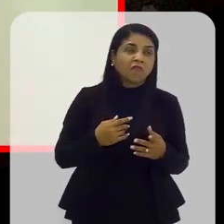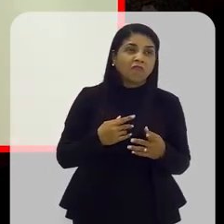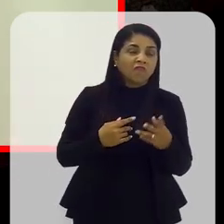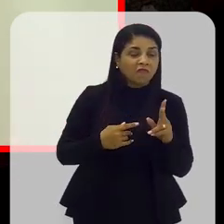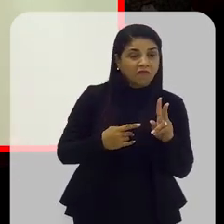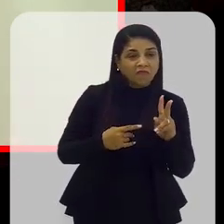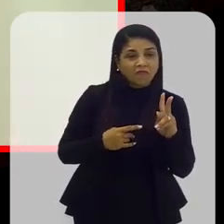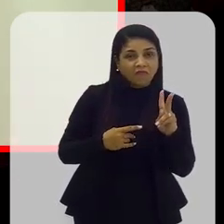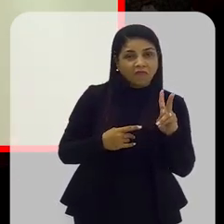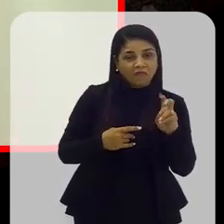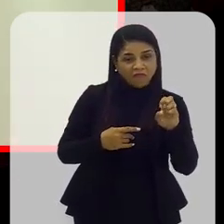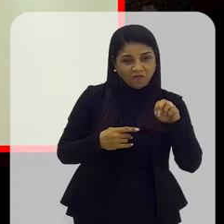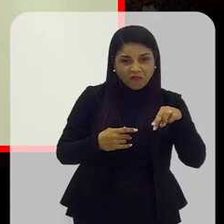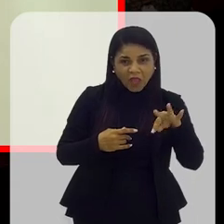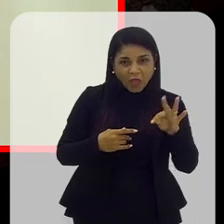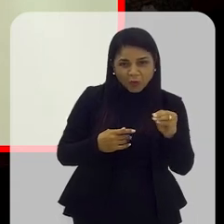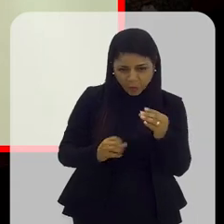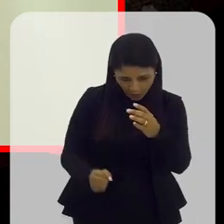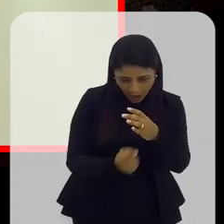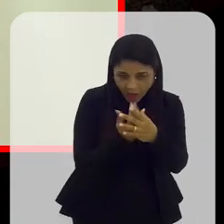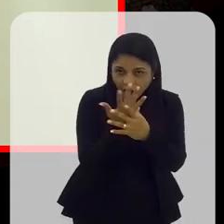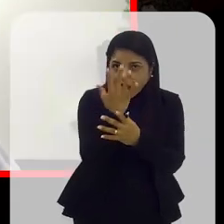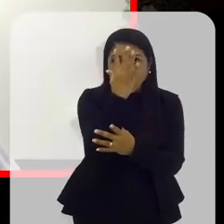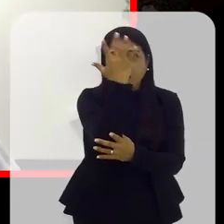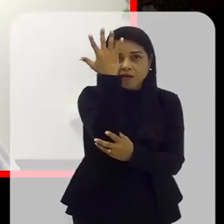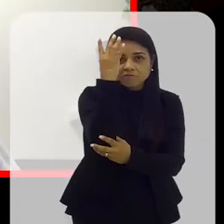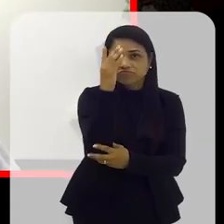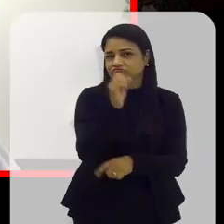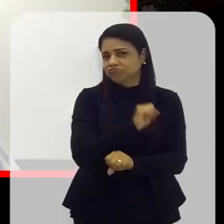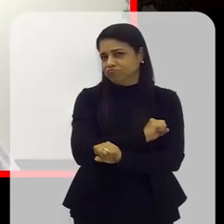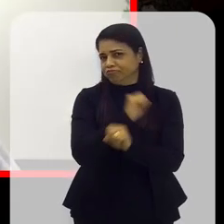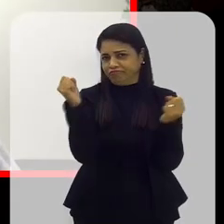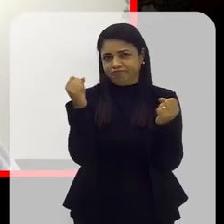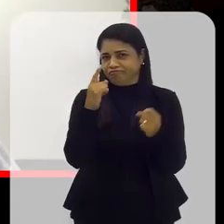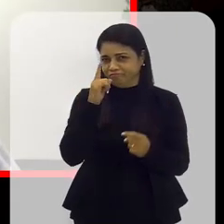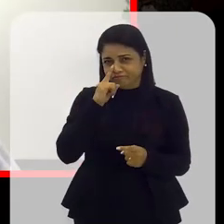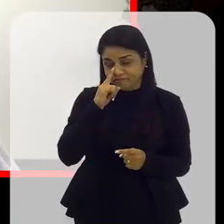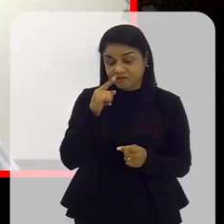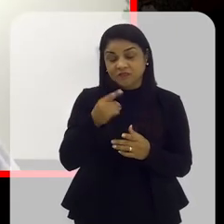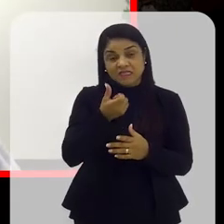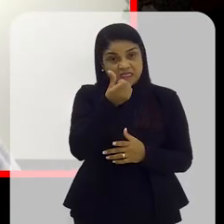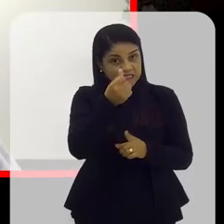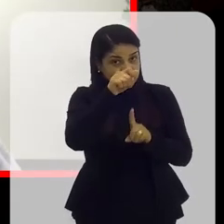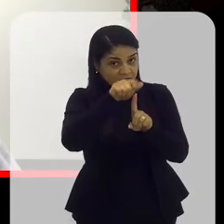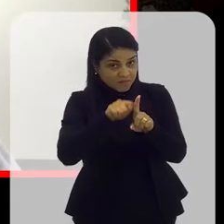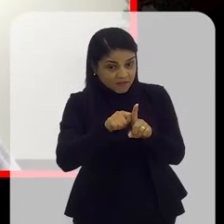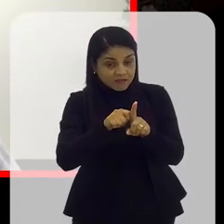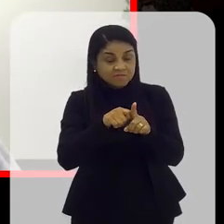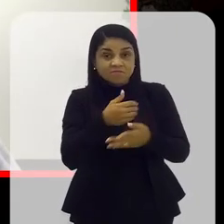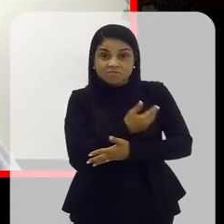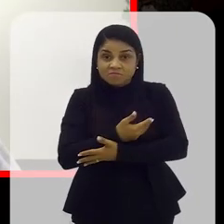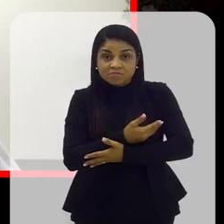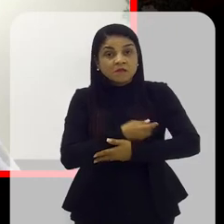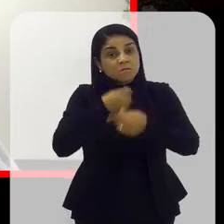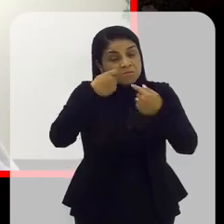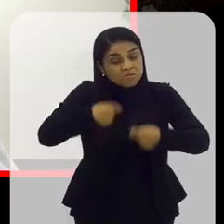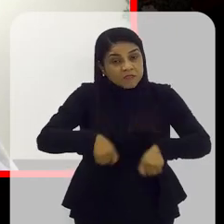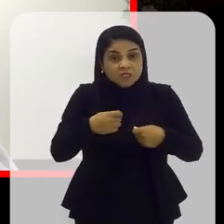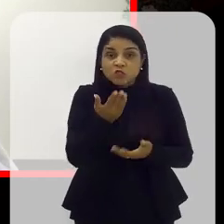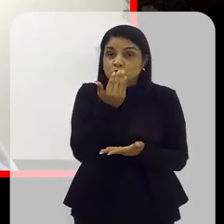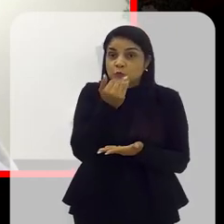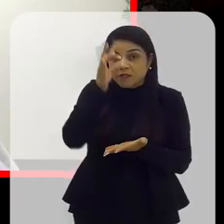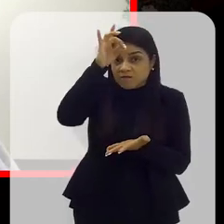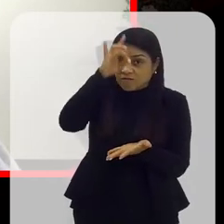o biscoito é de não sei o quê, que não dá em pé. Então, essa criança, a partir do sexto mês, a partir da introdução alimentar, ela precisa comer